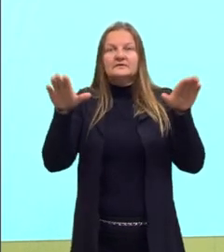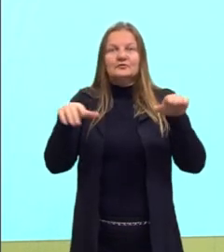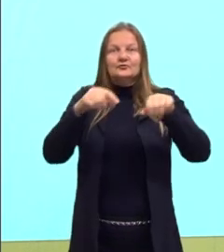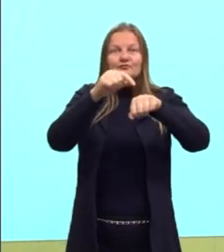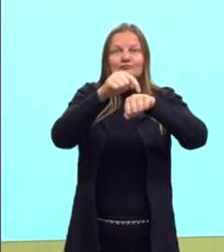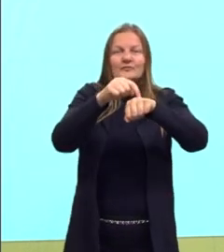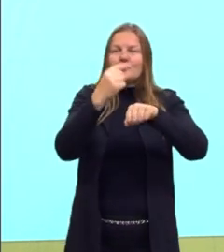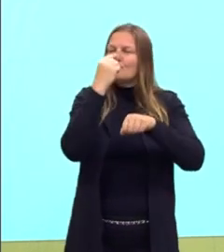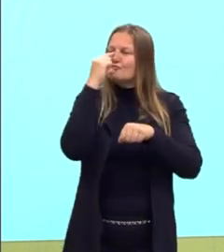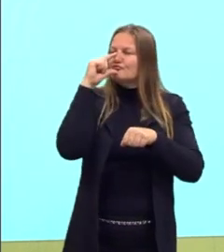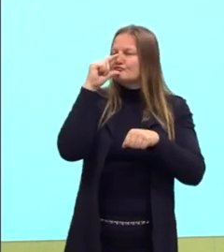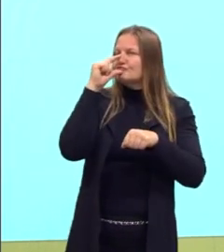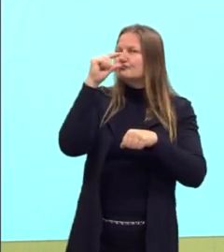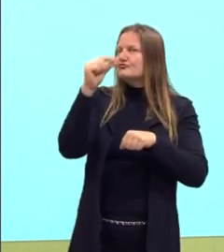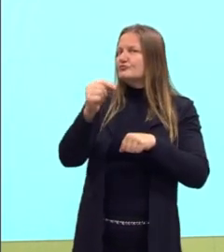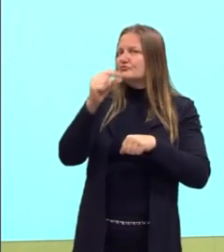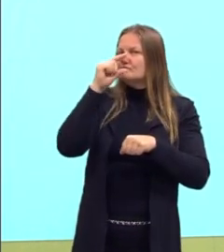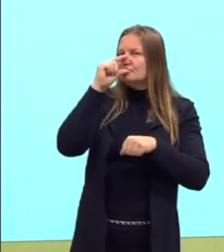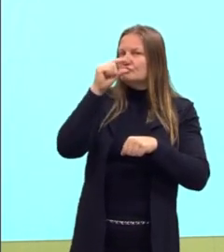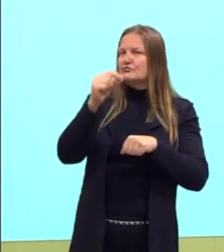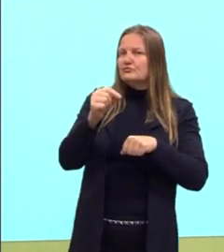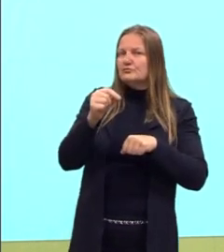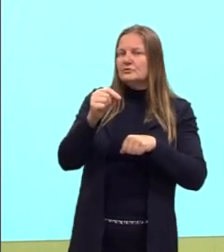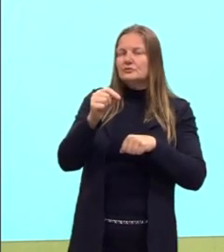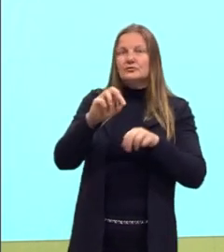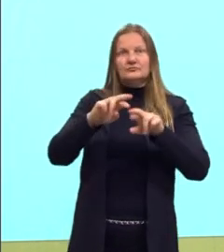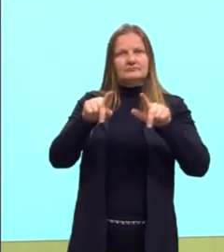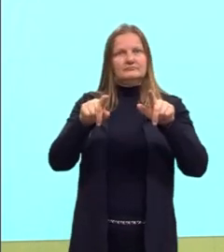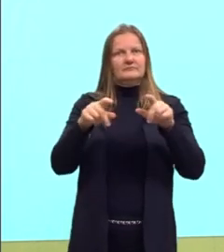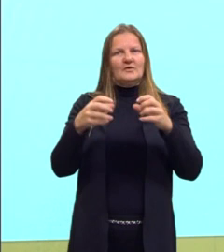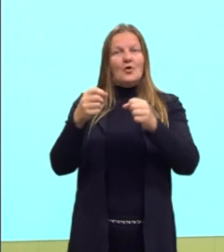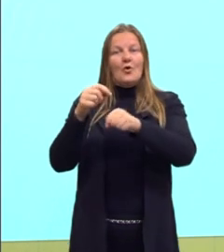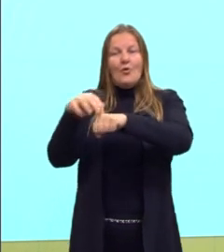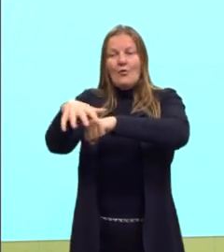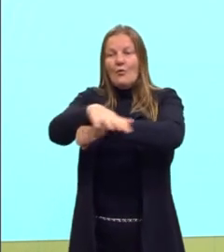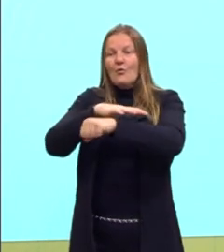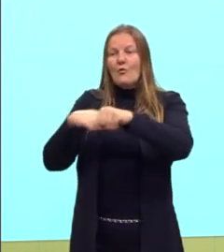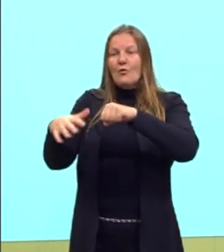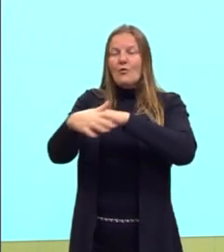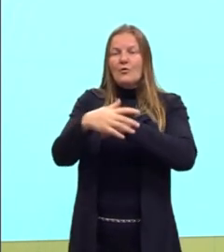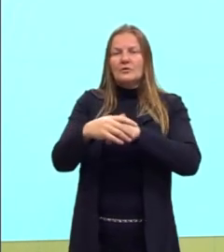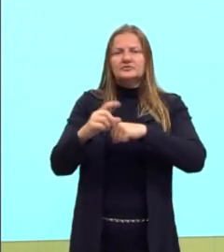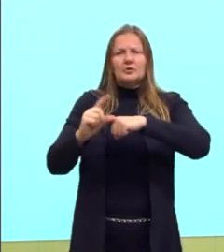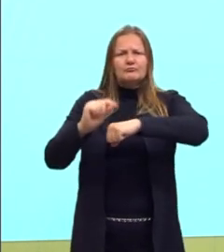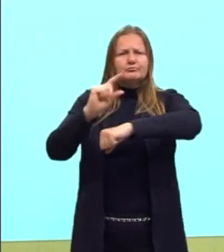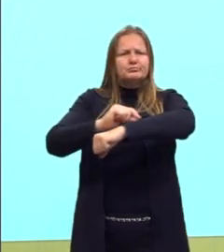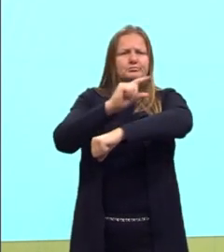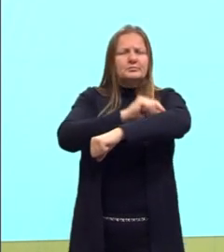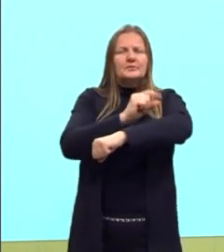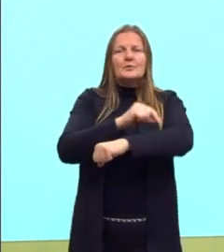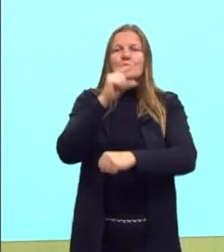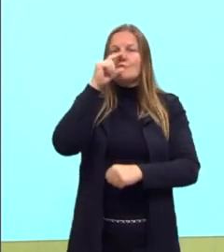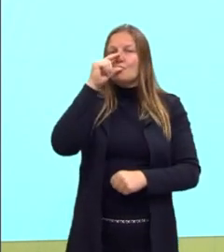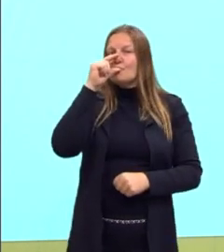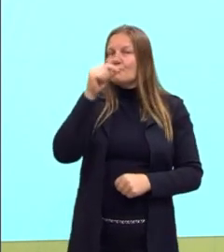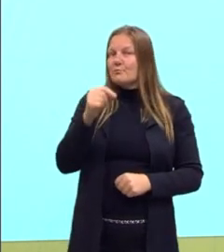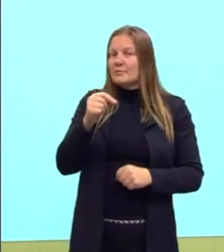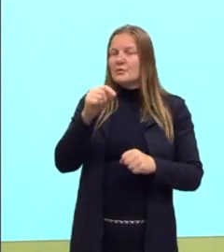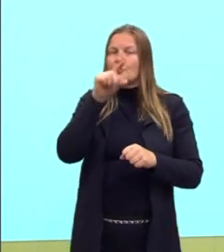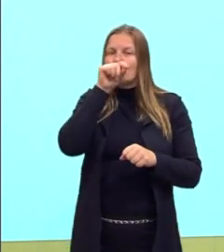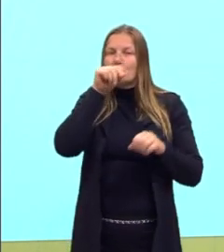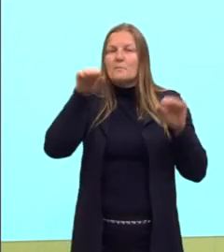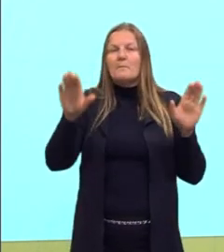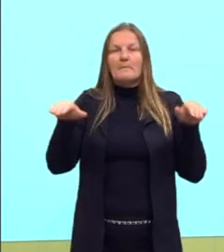ele observou que, por exemplo, tinha uma ilha com abundância de insetos. O bico daqueles